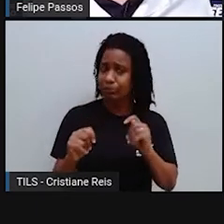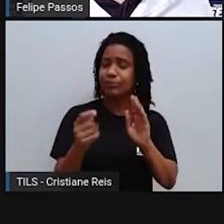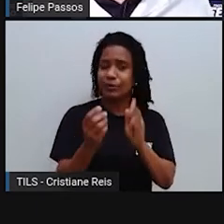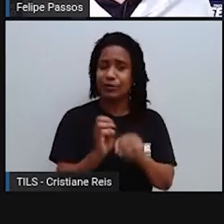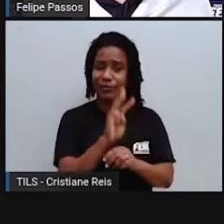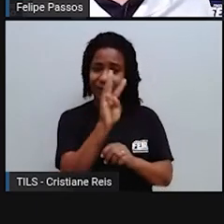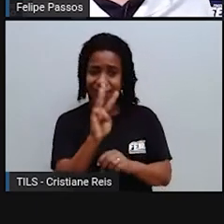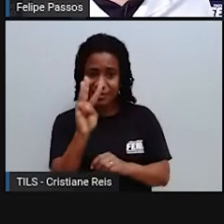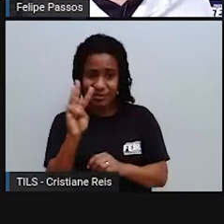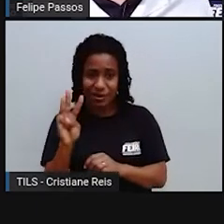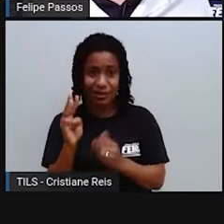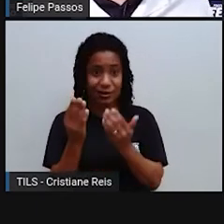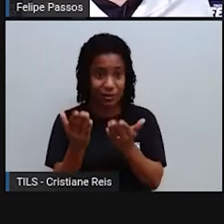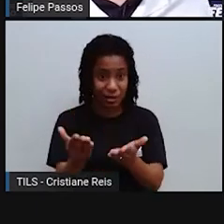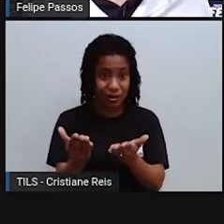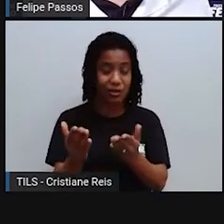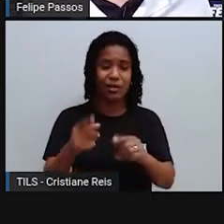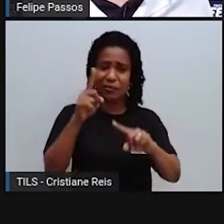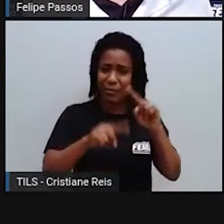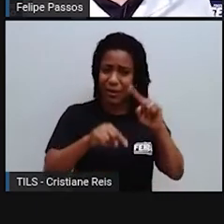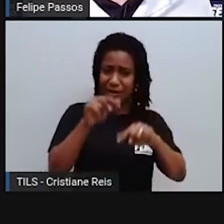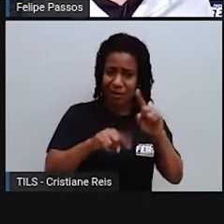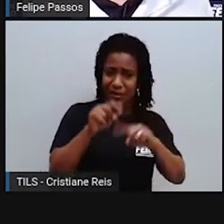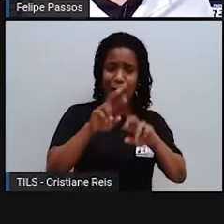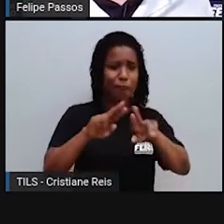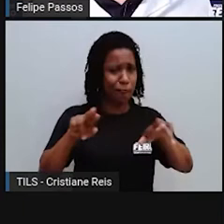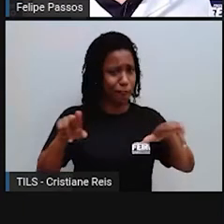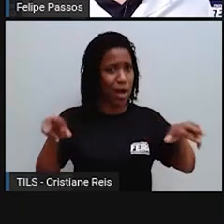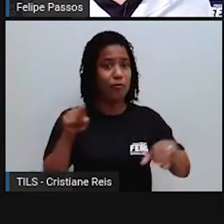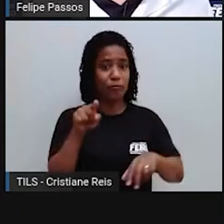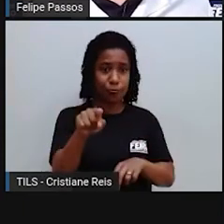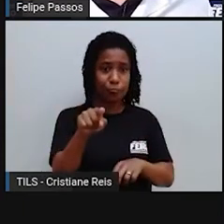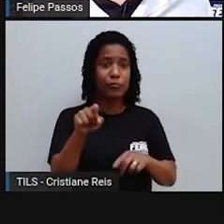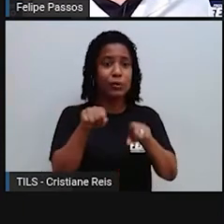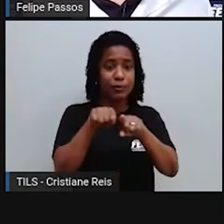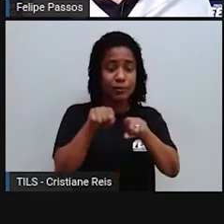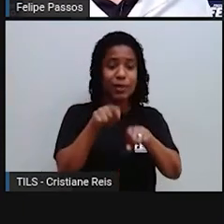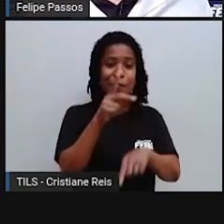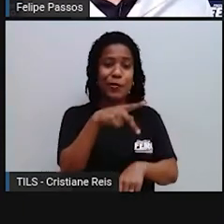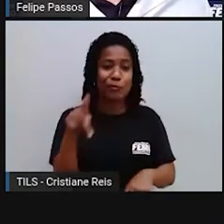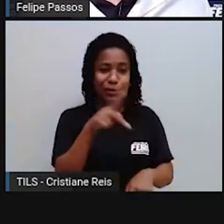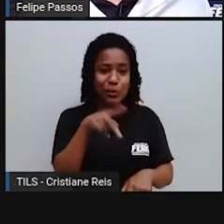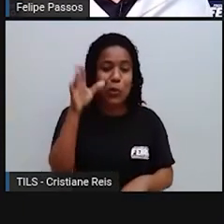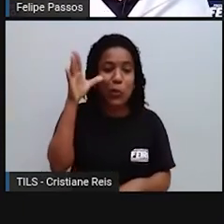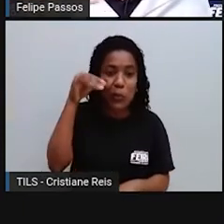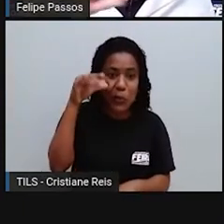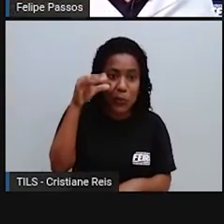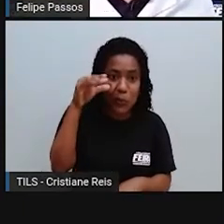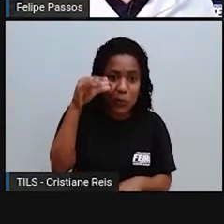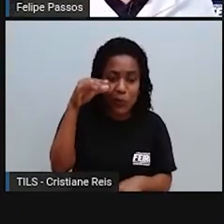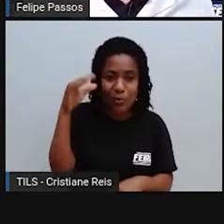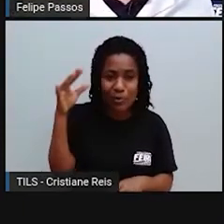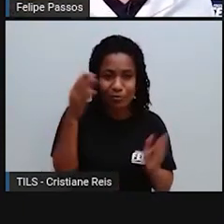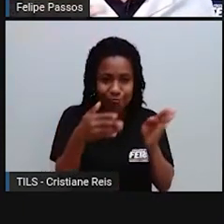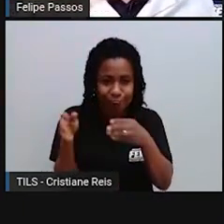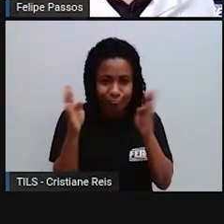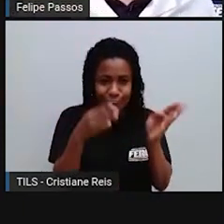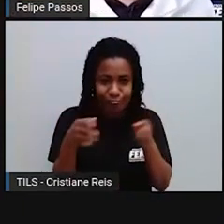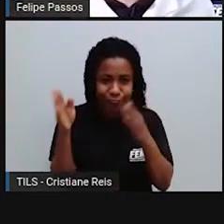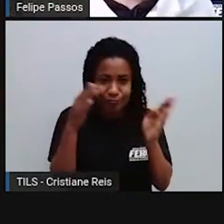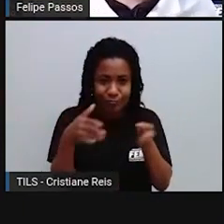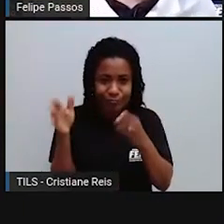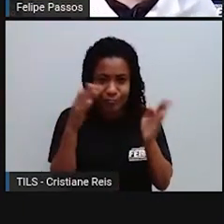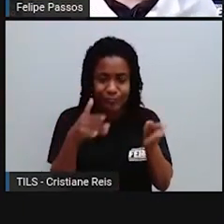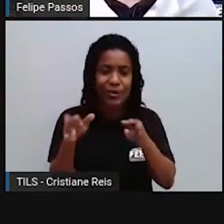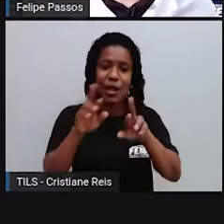professores, sua família, podem ir lá nesse site buscar e conhecer melhor. Então as imagens que vocês vão ver, uns cards